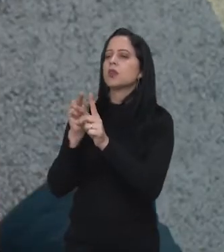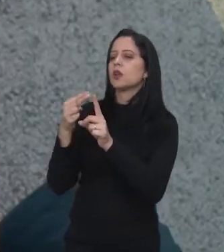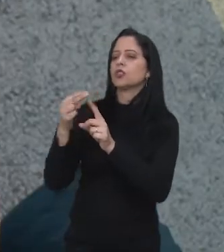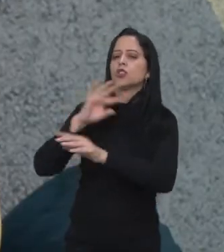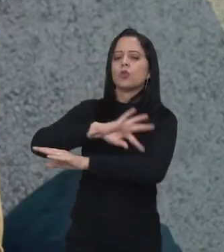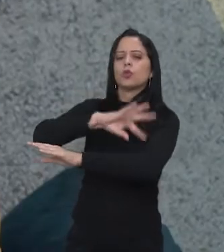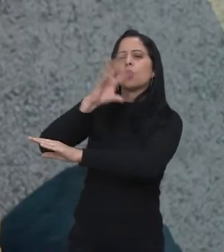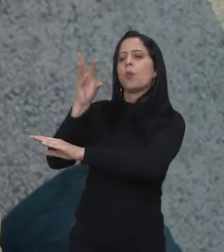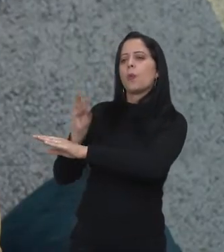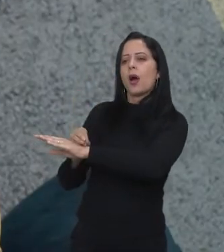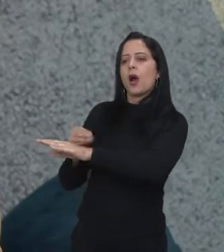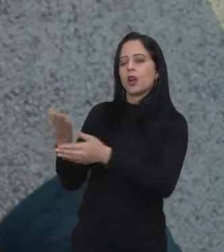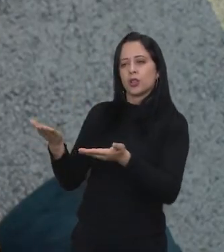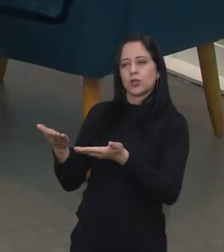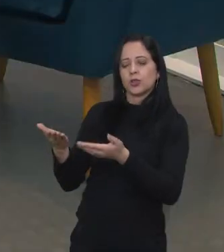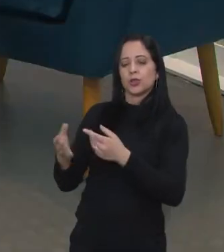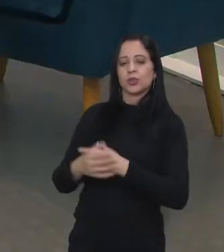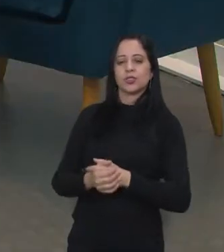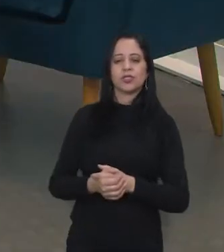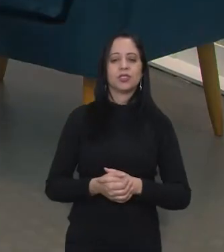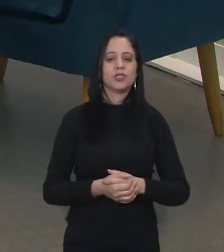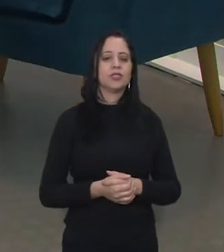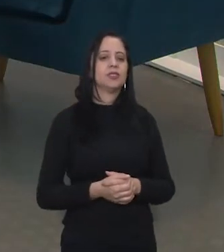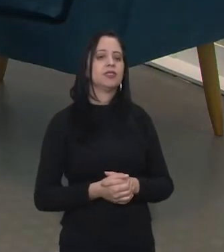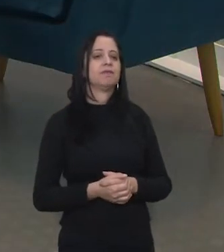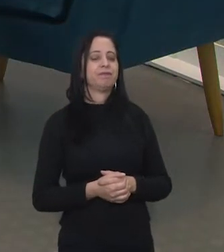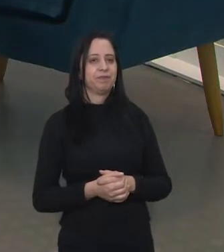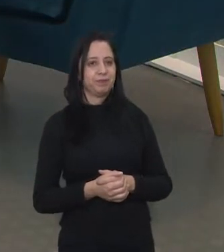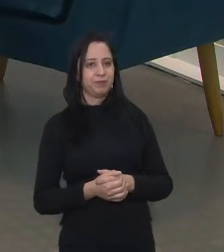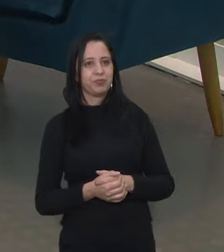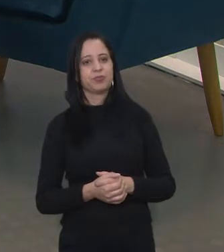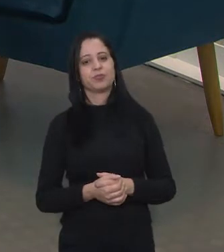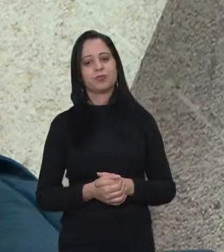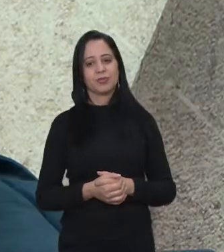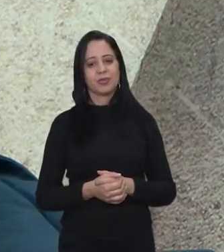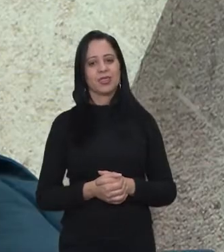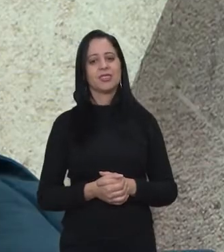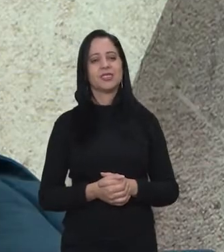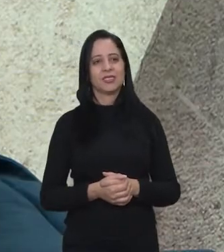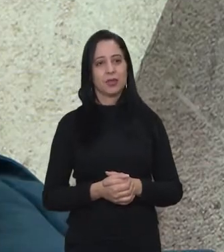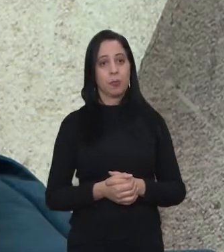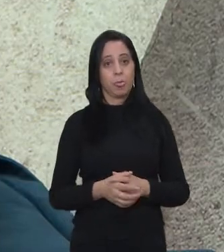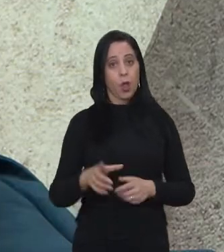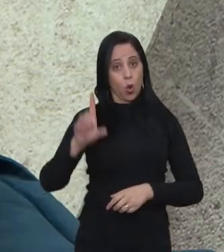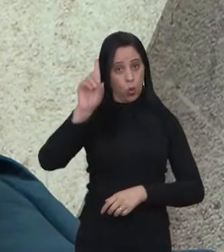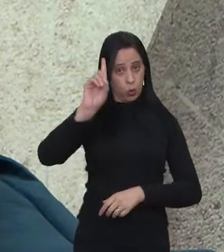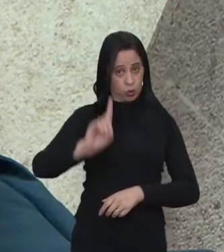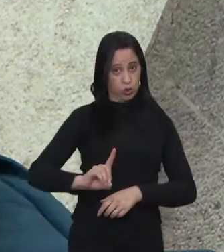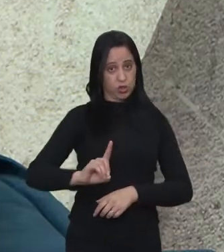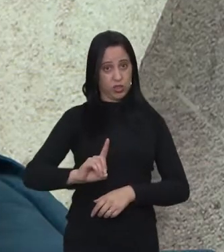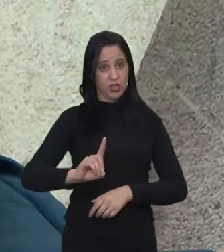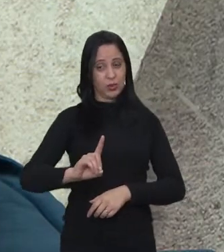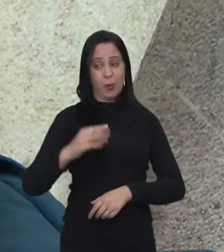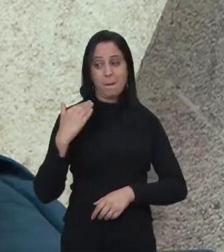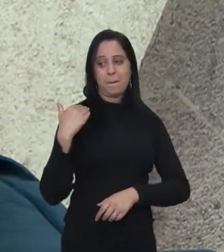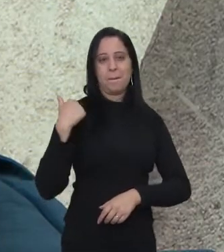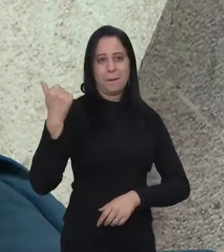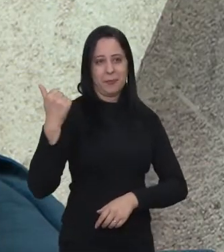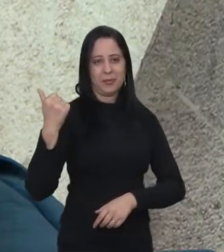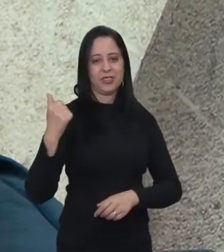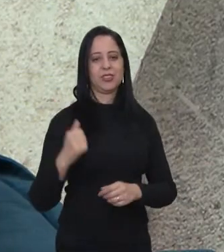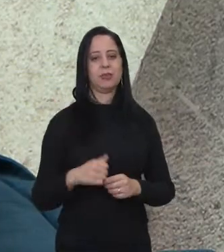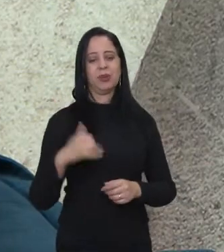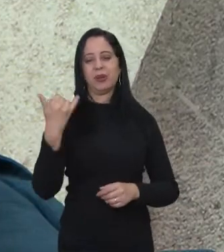hoje do parque tecnológico? Olha, um outro dia, o diretor do parque tecnológico me